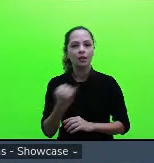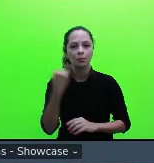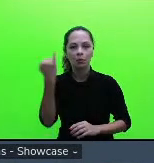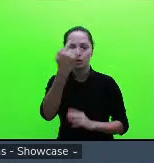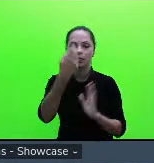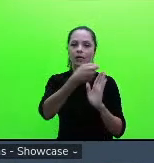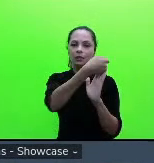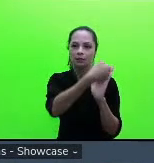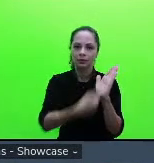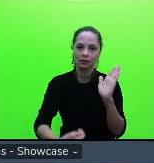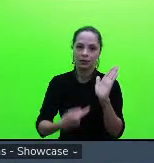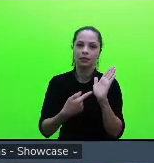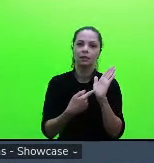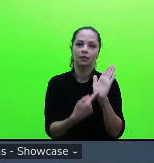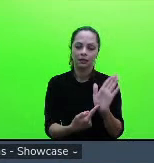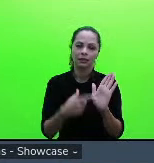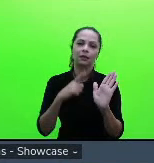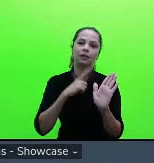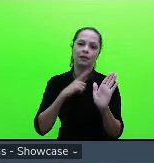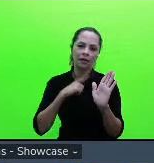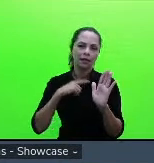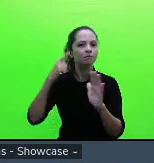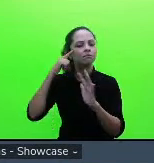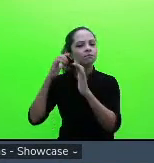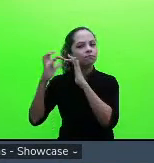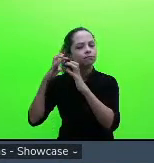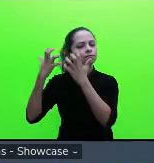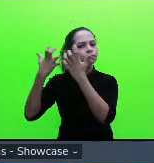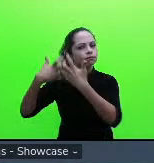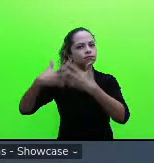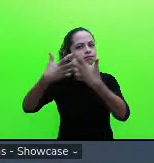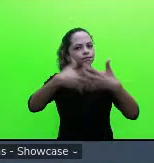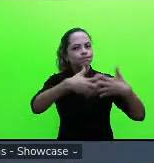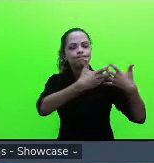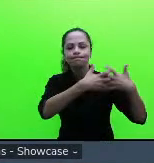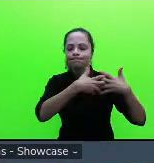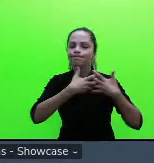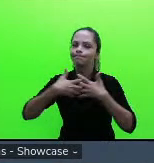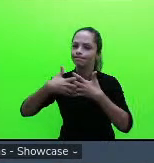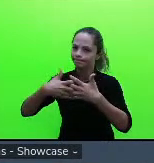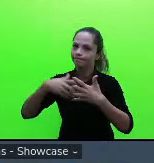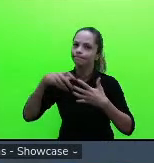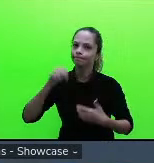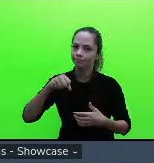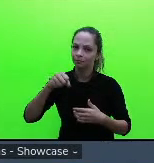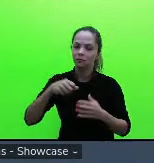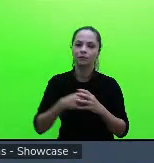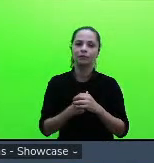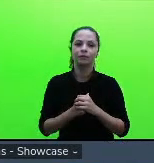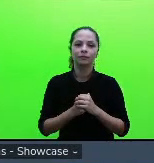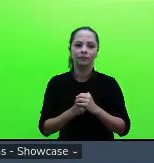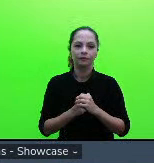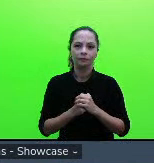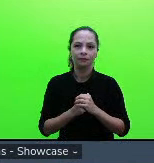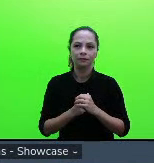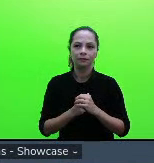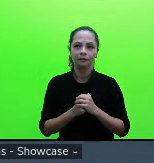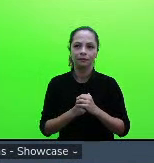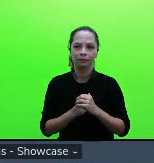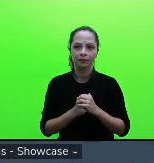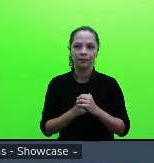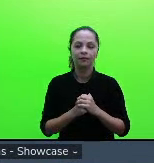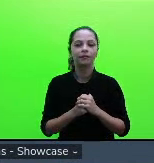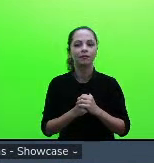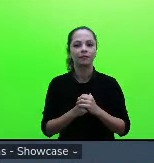há muitas problemáticas a serem questionadas né o fato da da ausência da nomeação